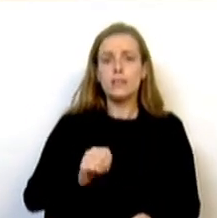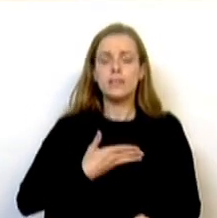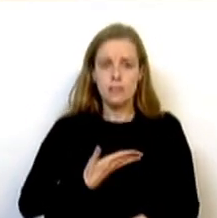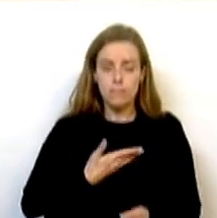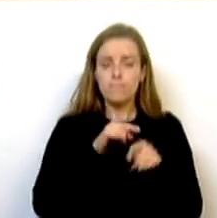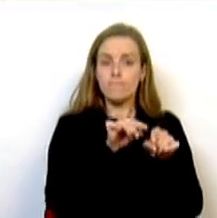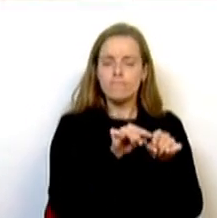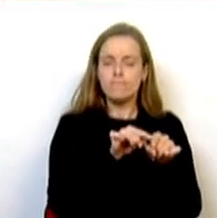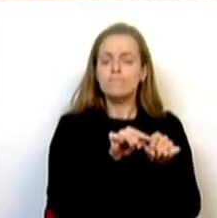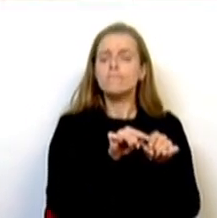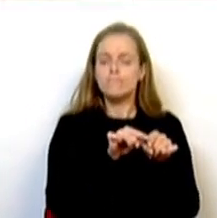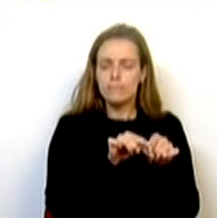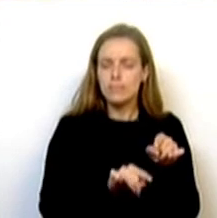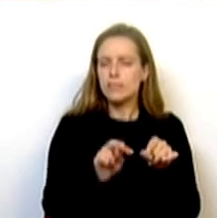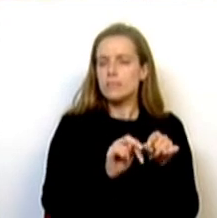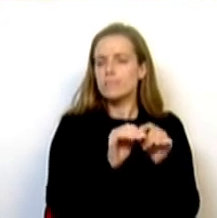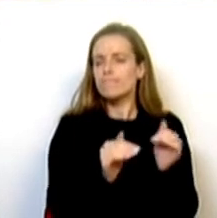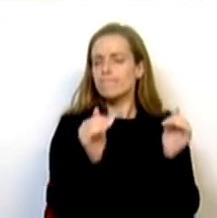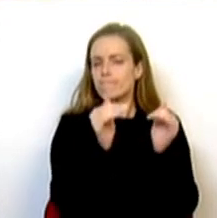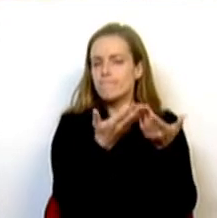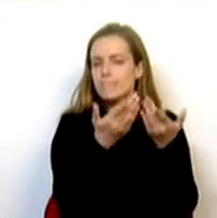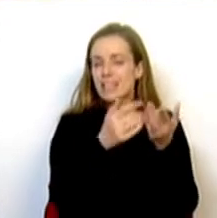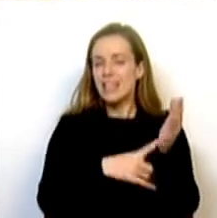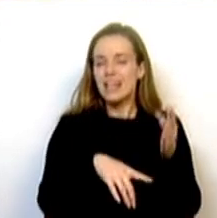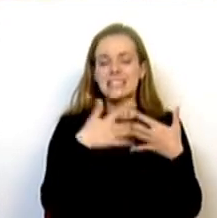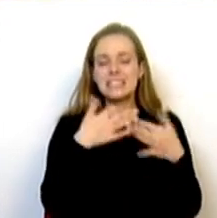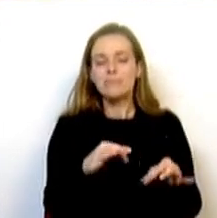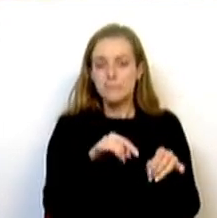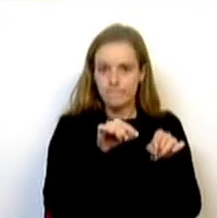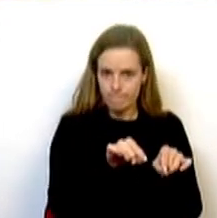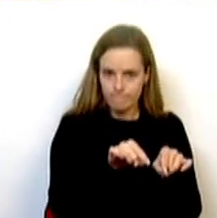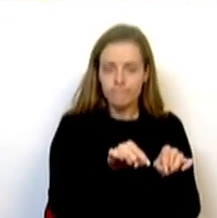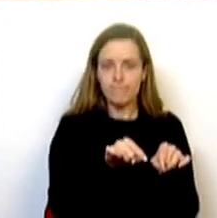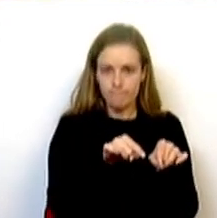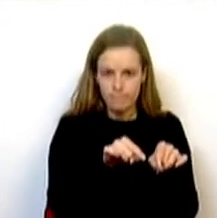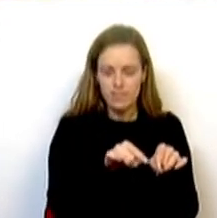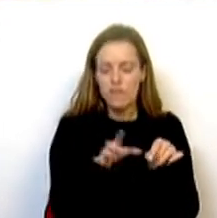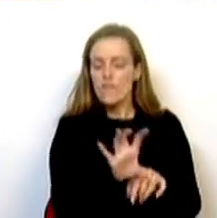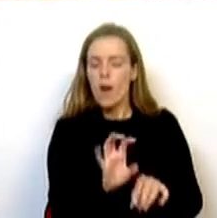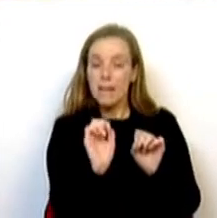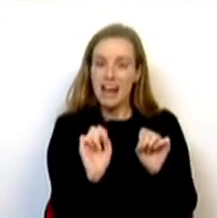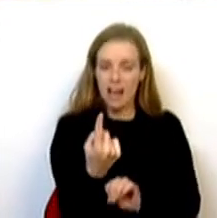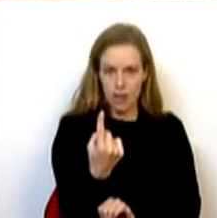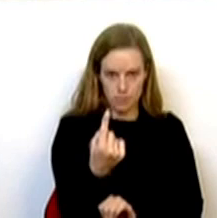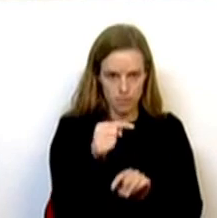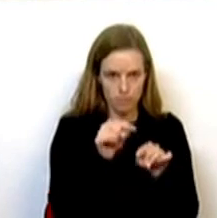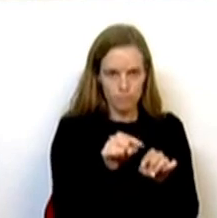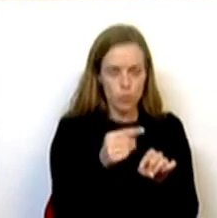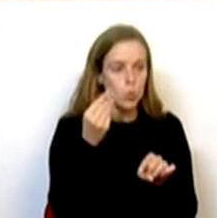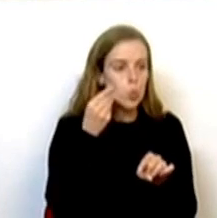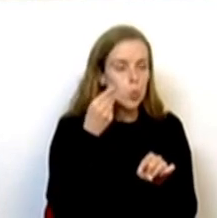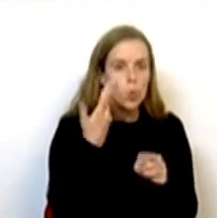dimensão. Simplificar o licenciamento. Licenciar de forma mais rápida e de forma mais simples.